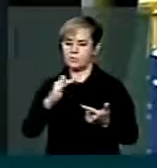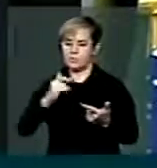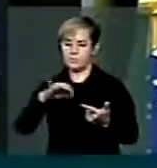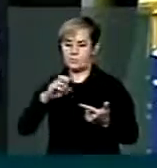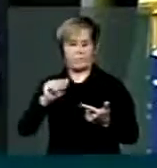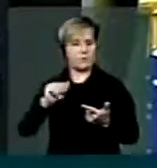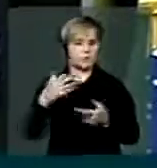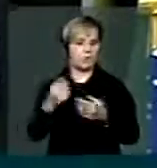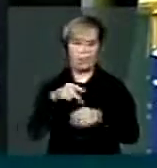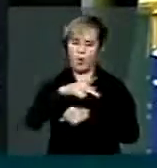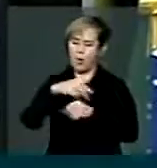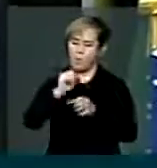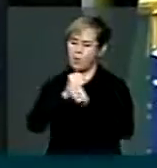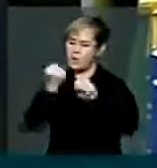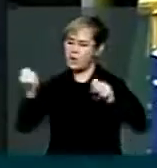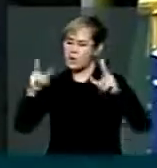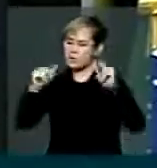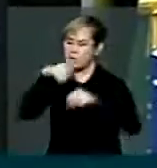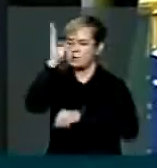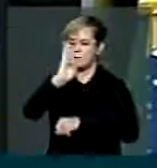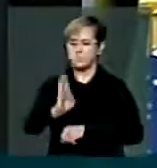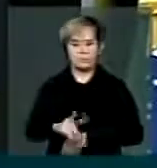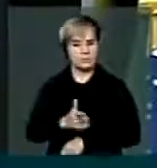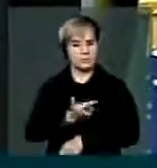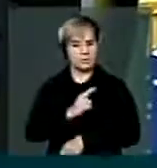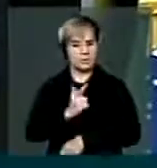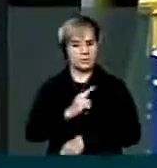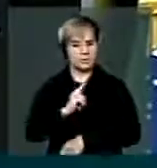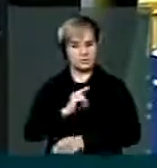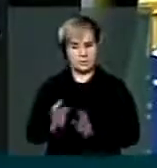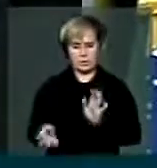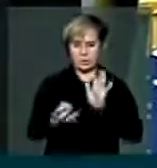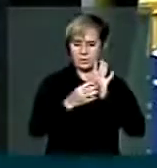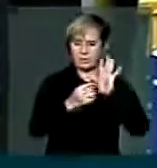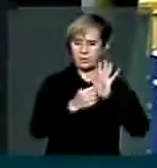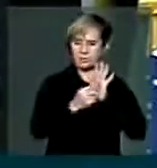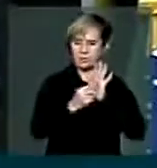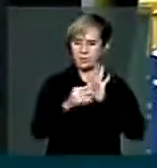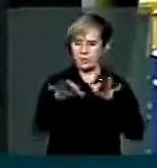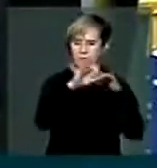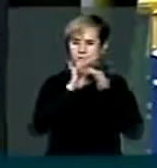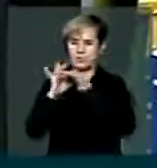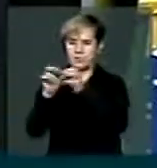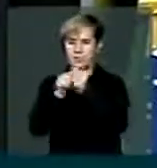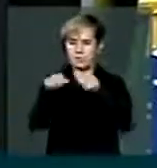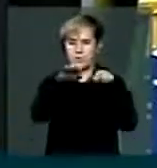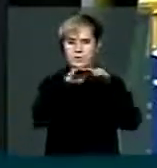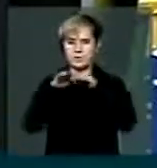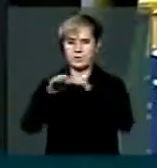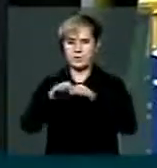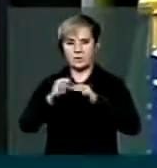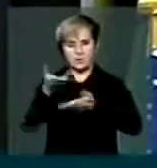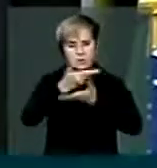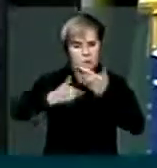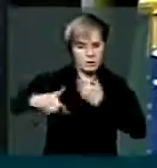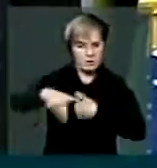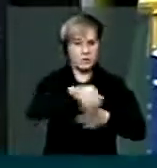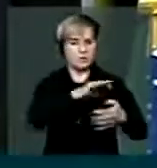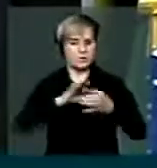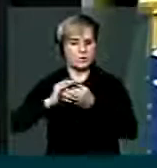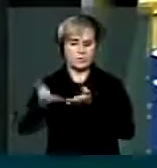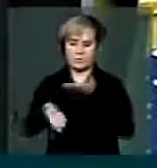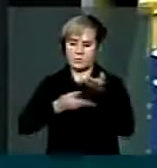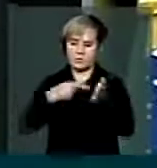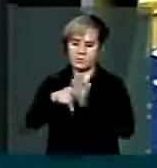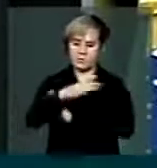país com essa grandeza, que tem como marco já a universalidade do atendimento, a integralidade do